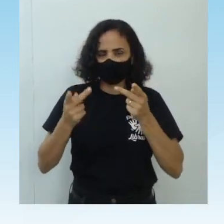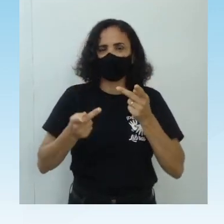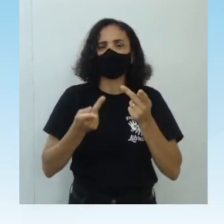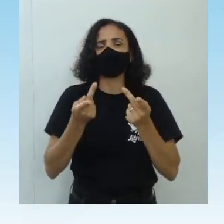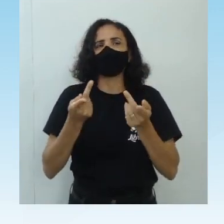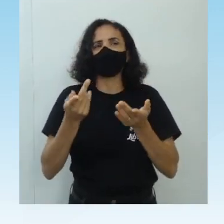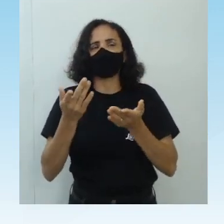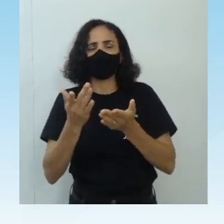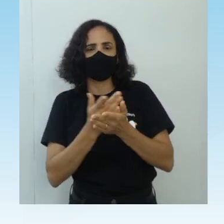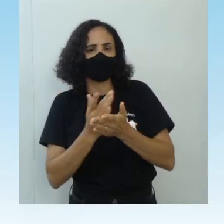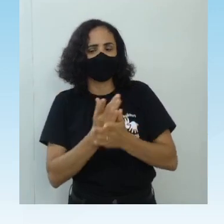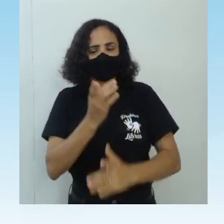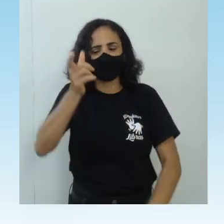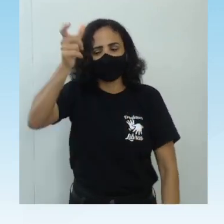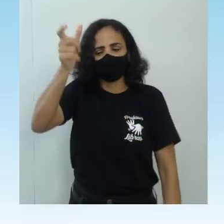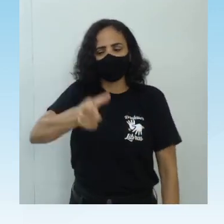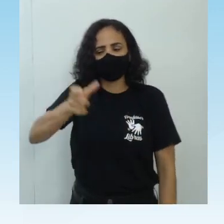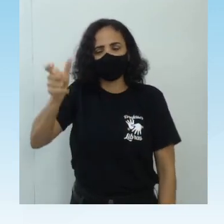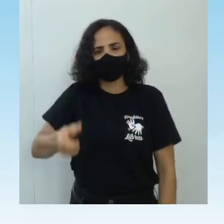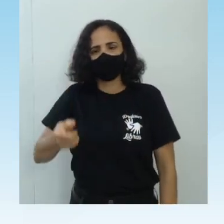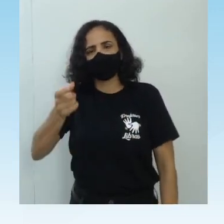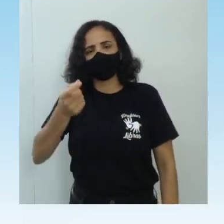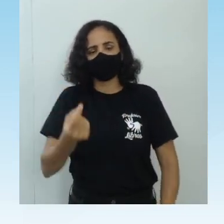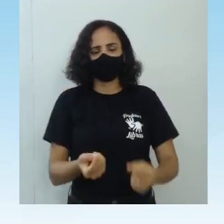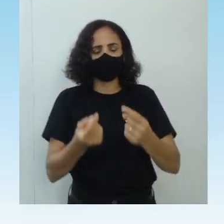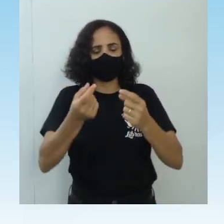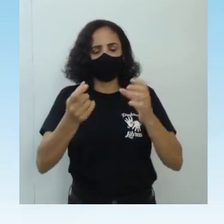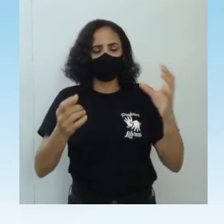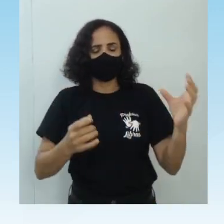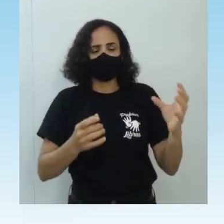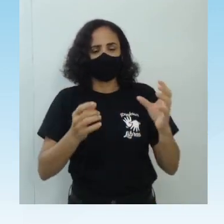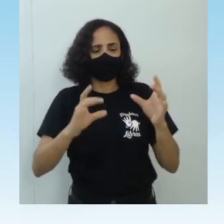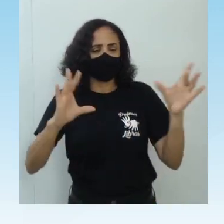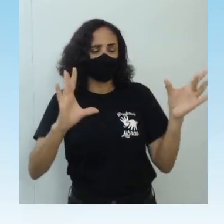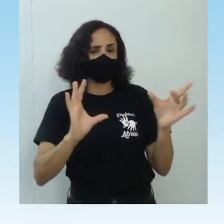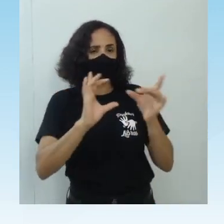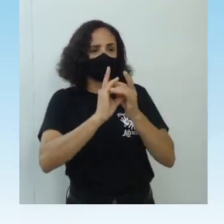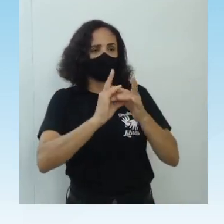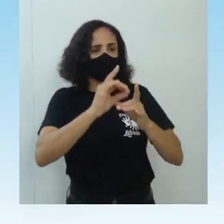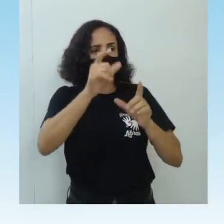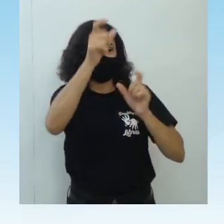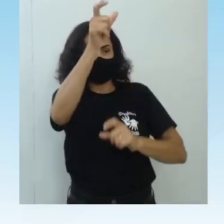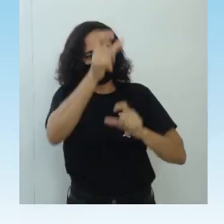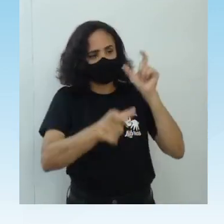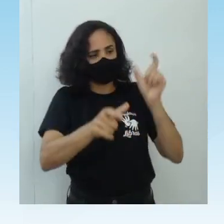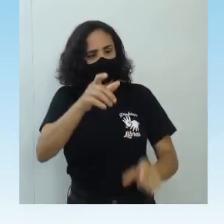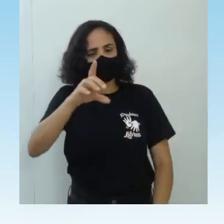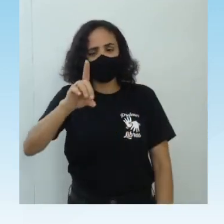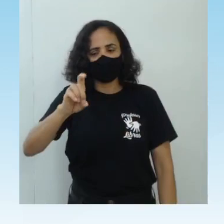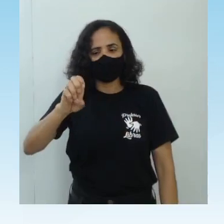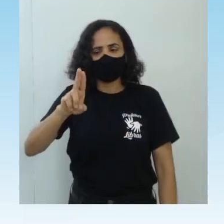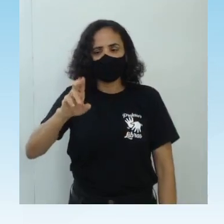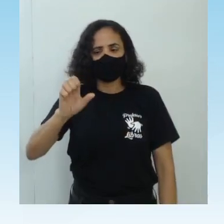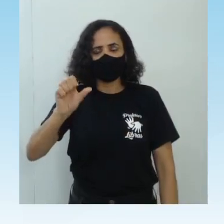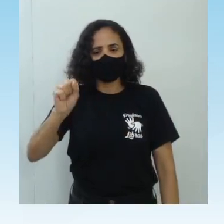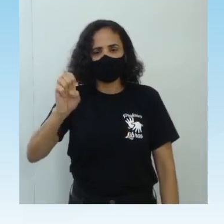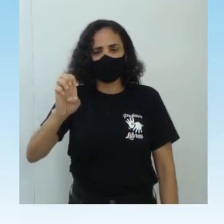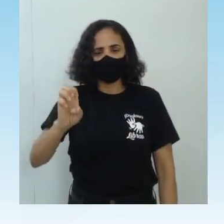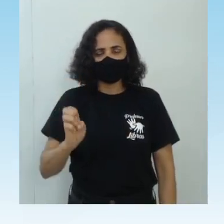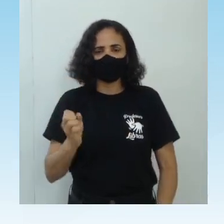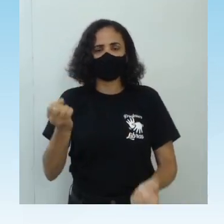sexualidades, rivalidades, ou alianças entre os deuses, vai falar sobre recompensa, castigos,